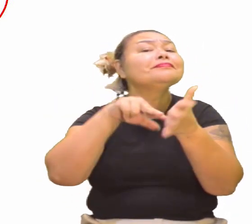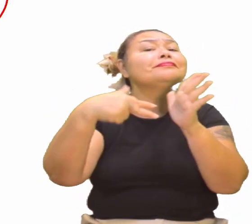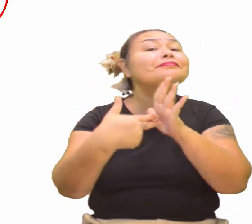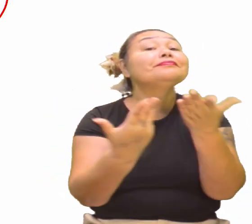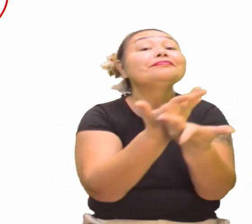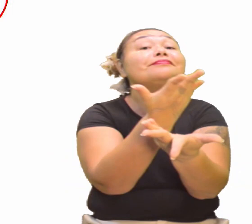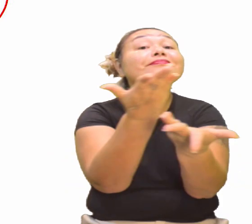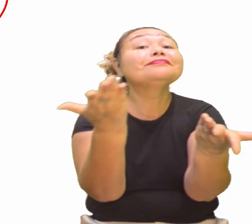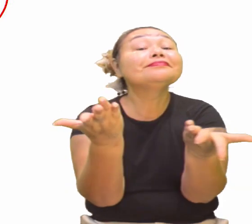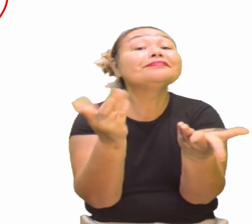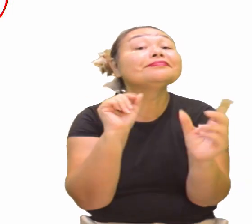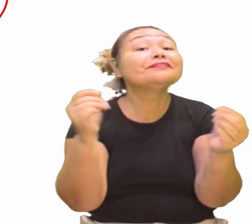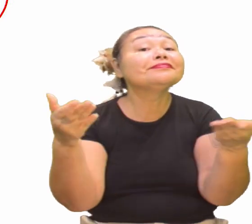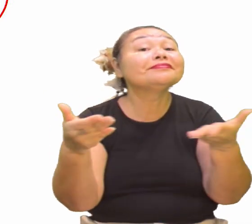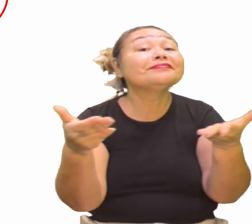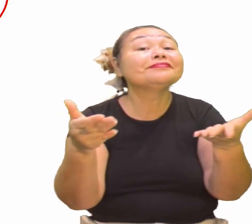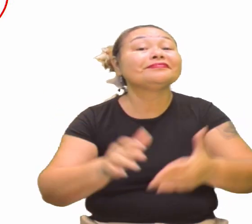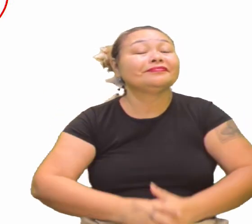hoje?